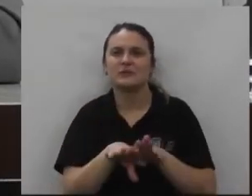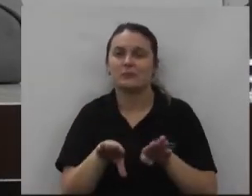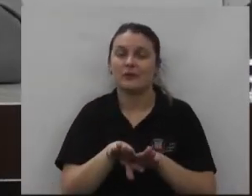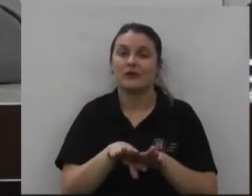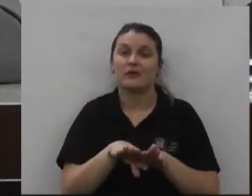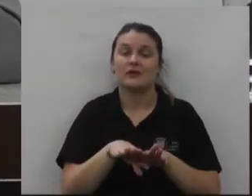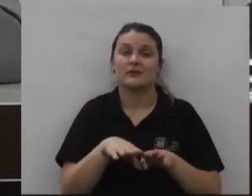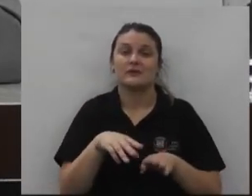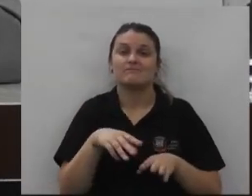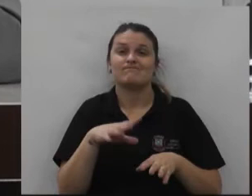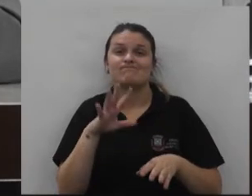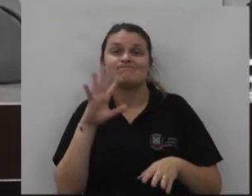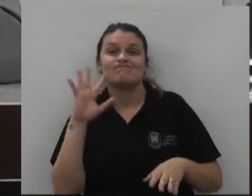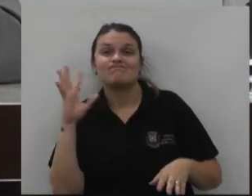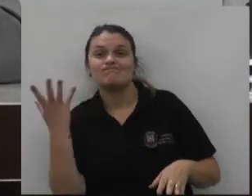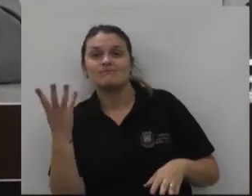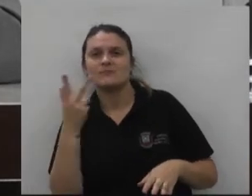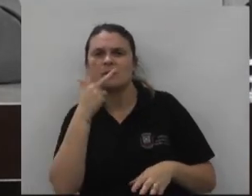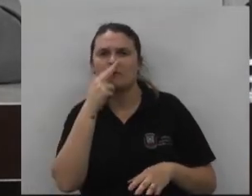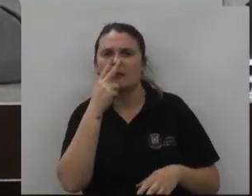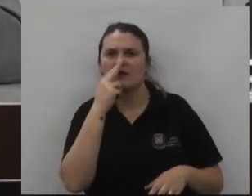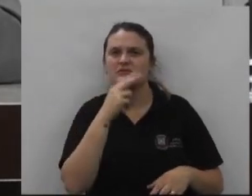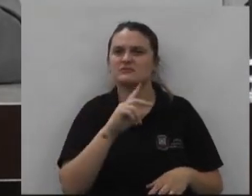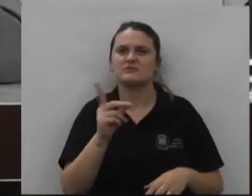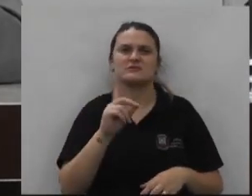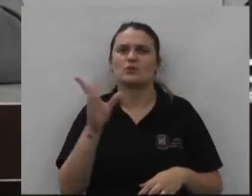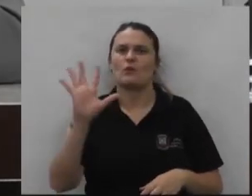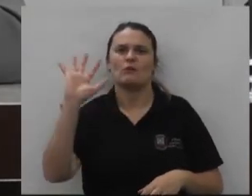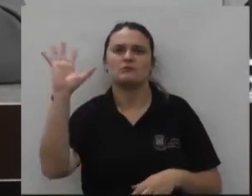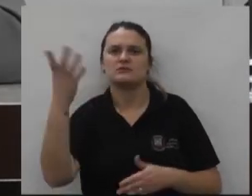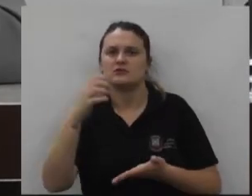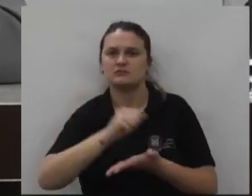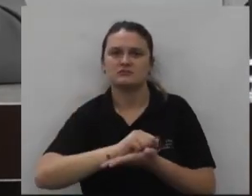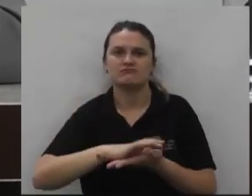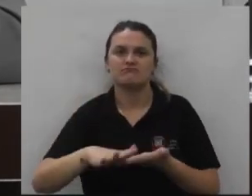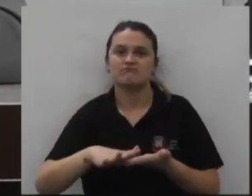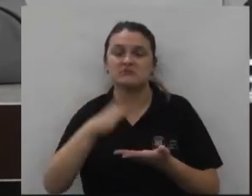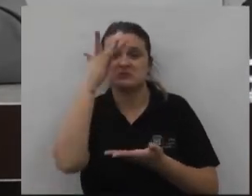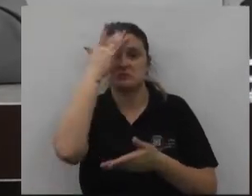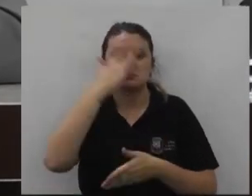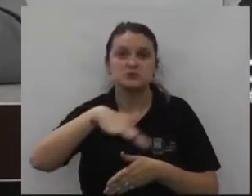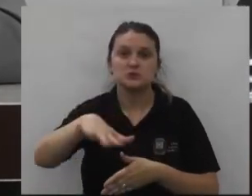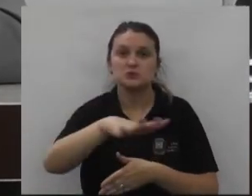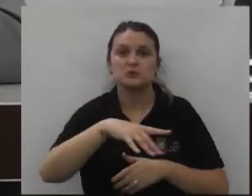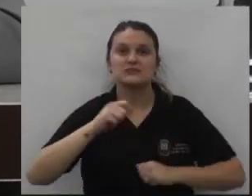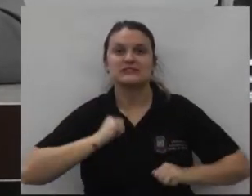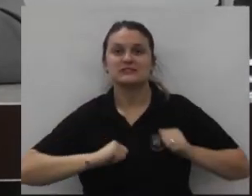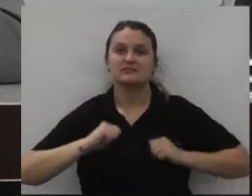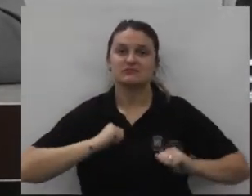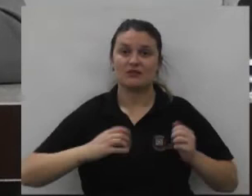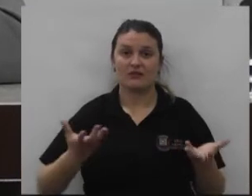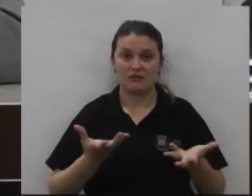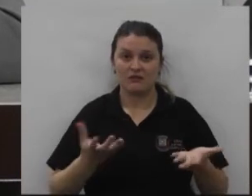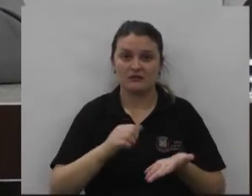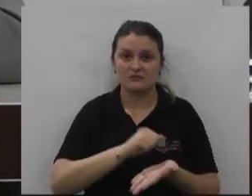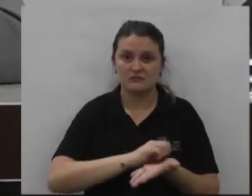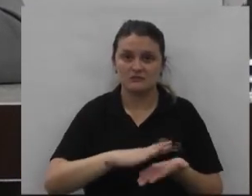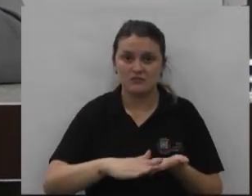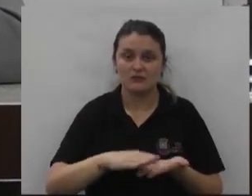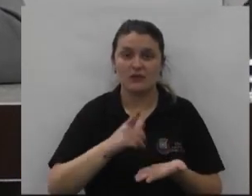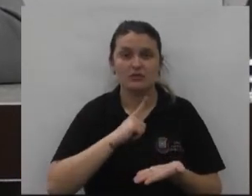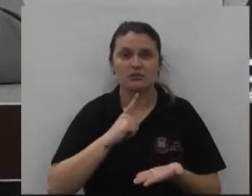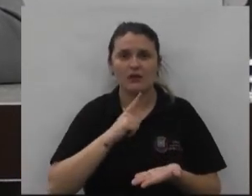e de repente quando menos se esperou aquela comunidade que estava contando com aquele asfalto ele